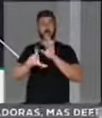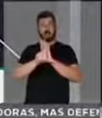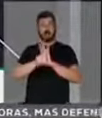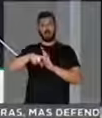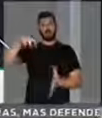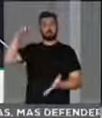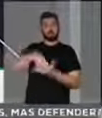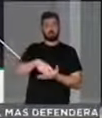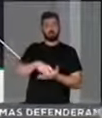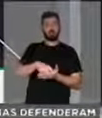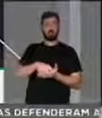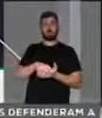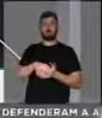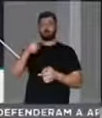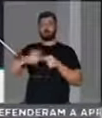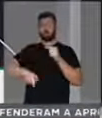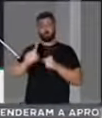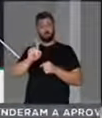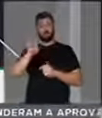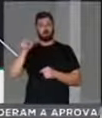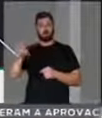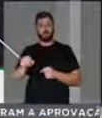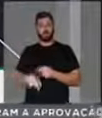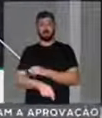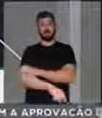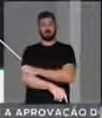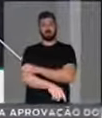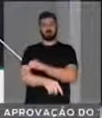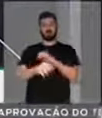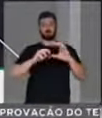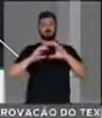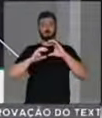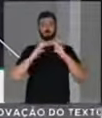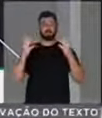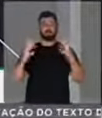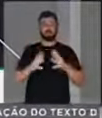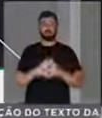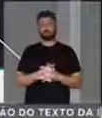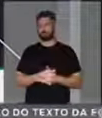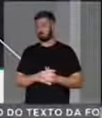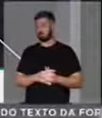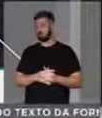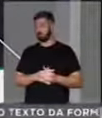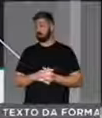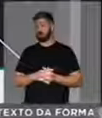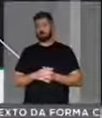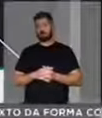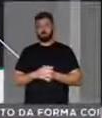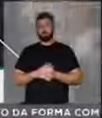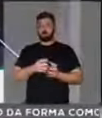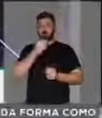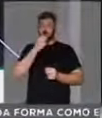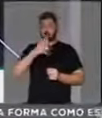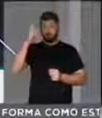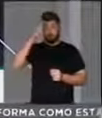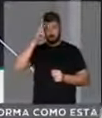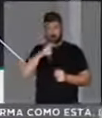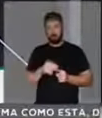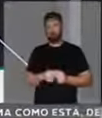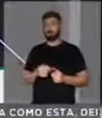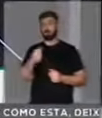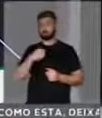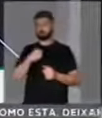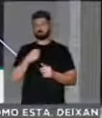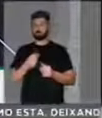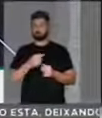execução penal o proíbe de se comunicar. Vale lembrar, e aqui eu faço uma